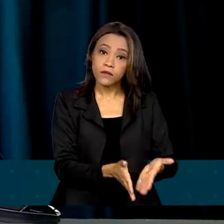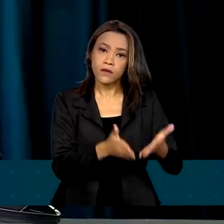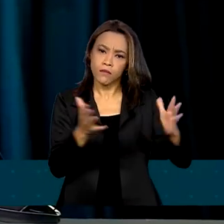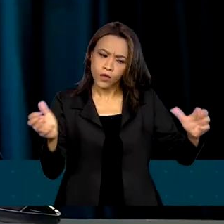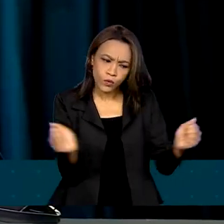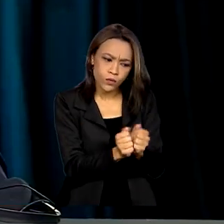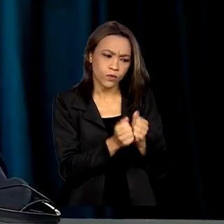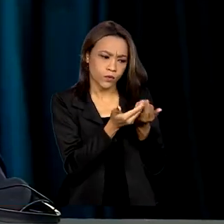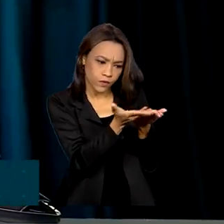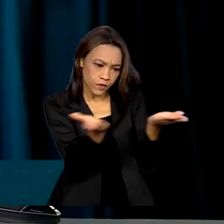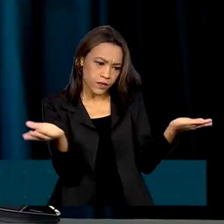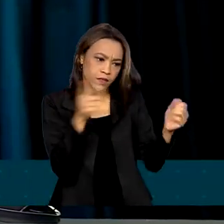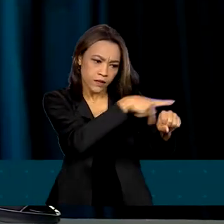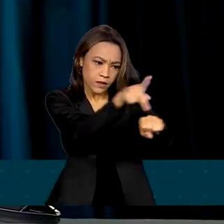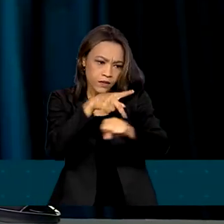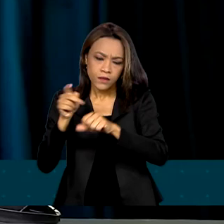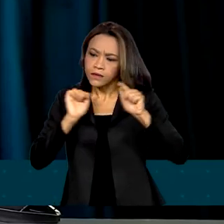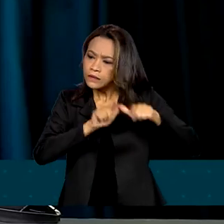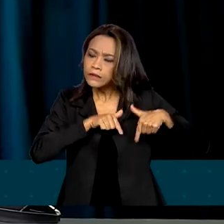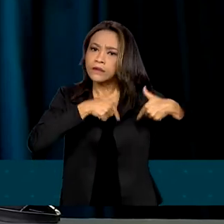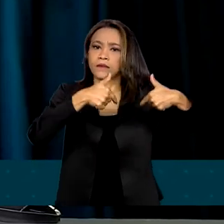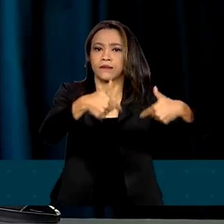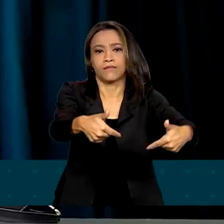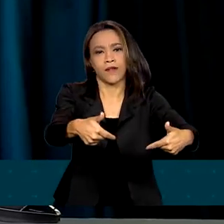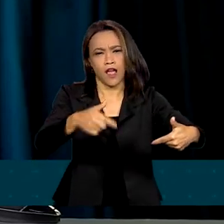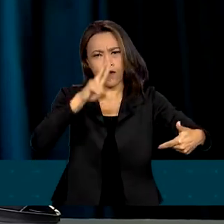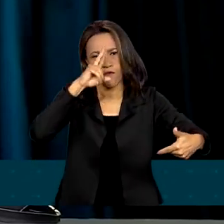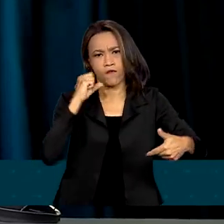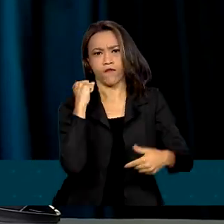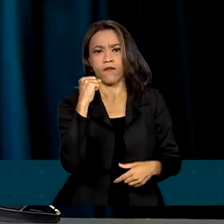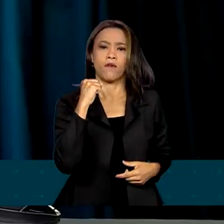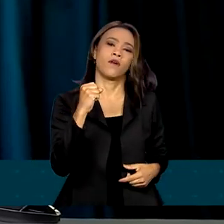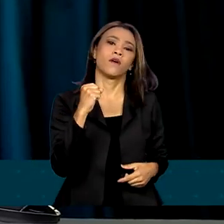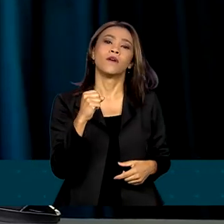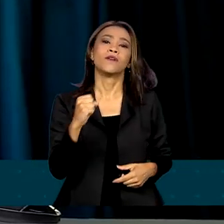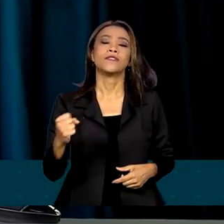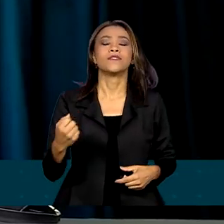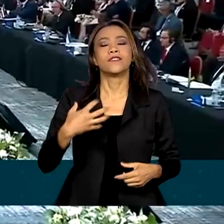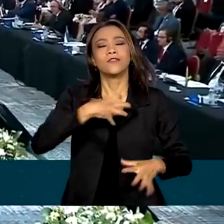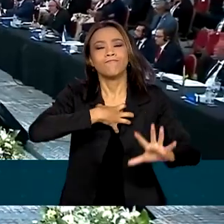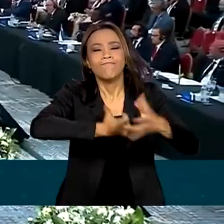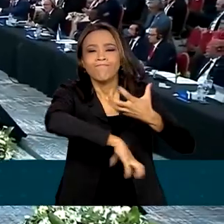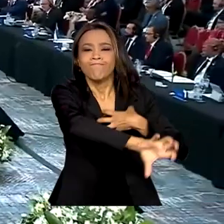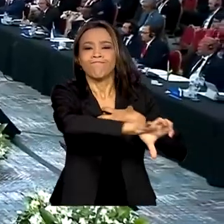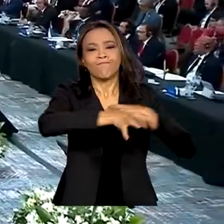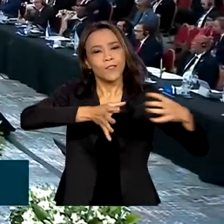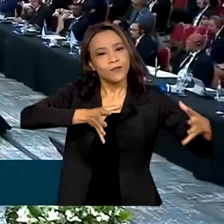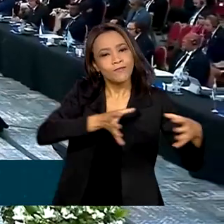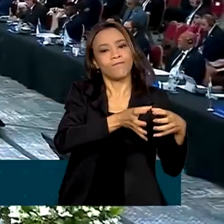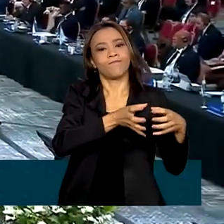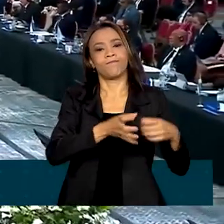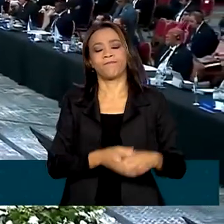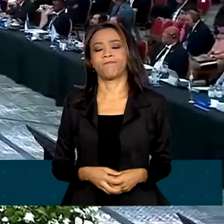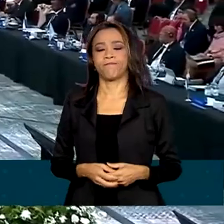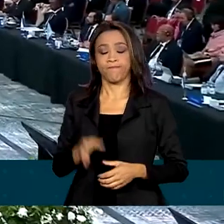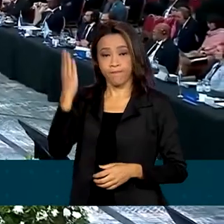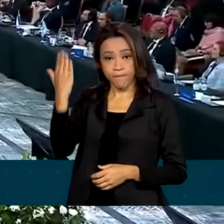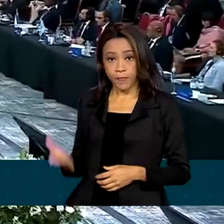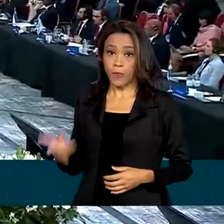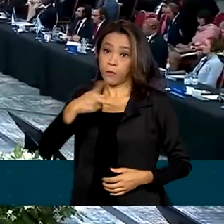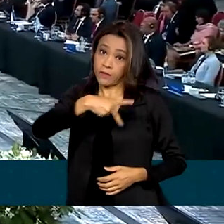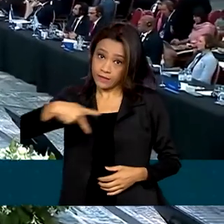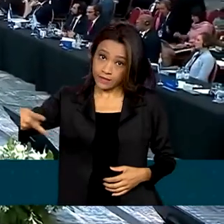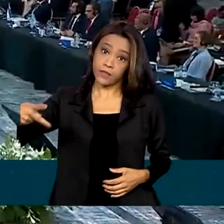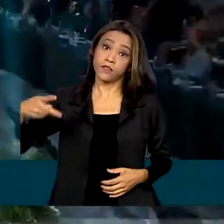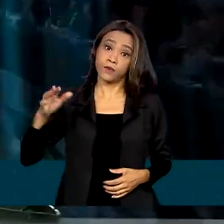todos vocês, com um sentido muito forte de solidariedade e proximidade. O presidente destacou